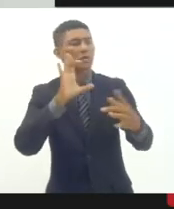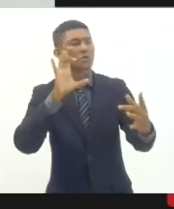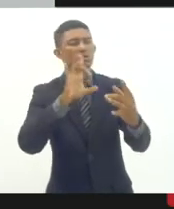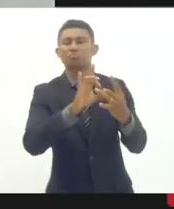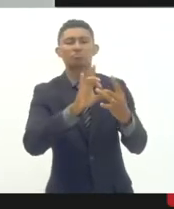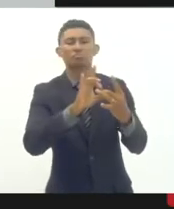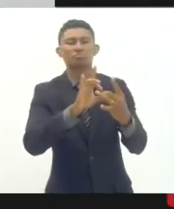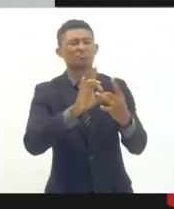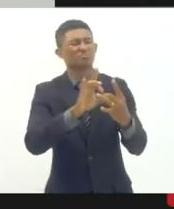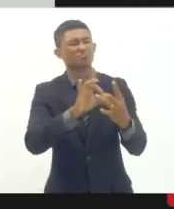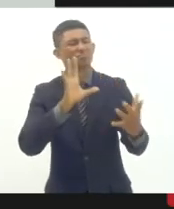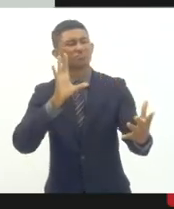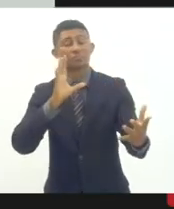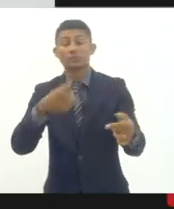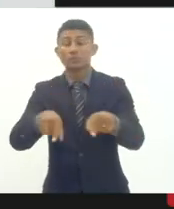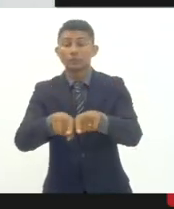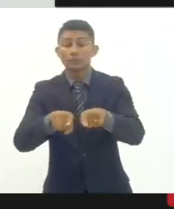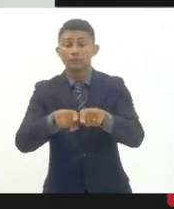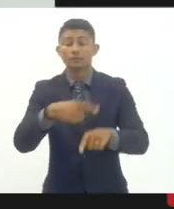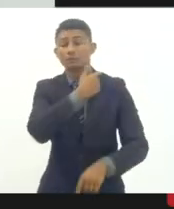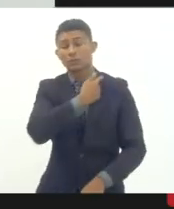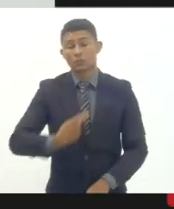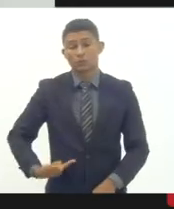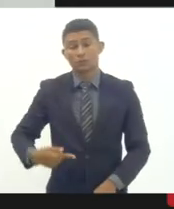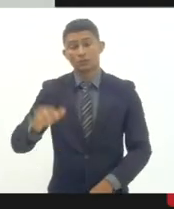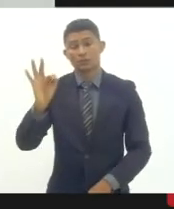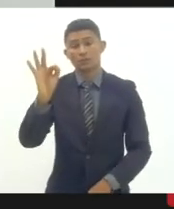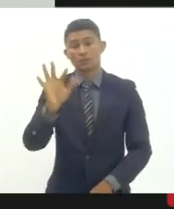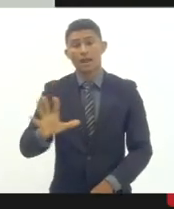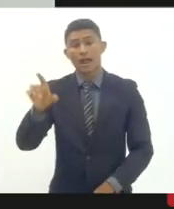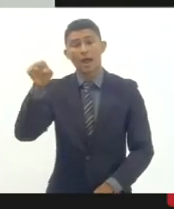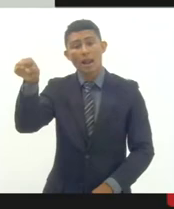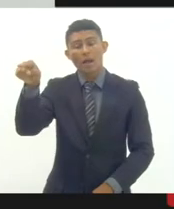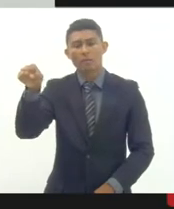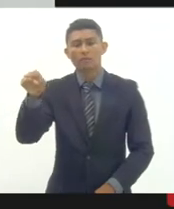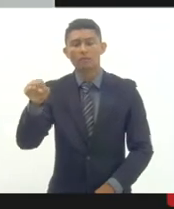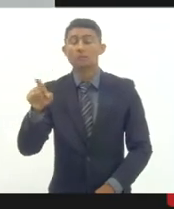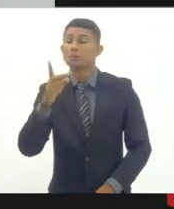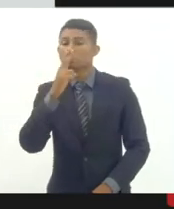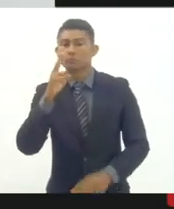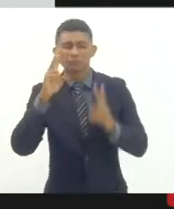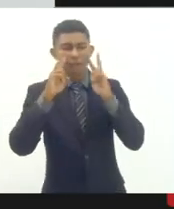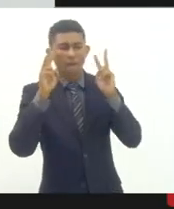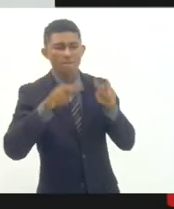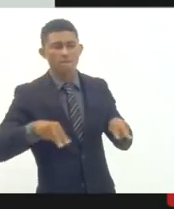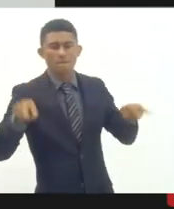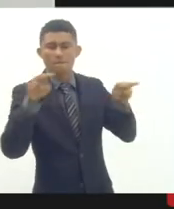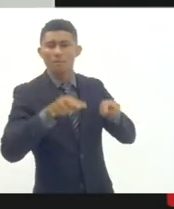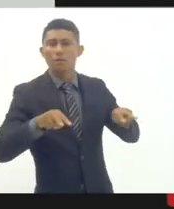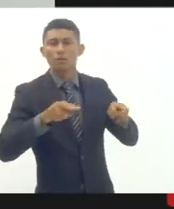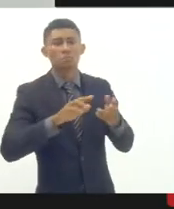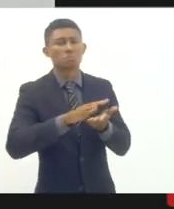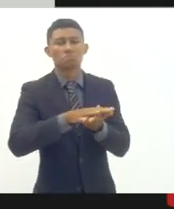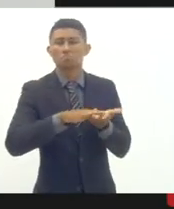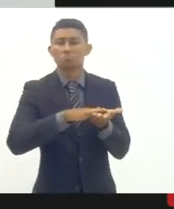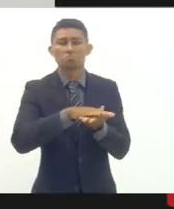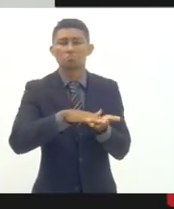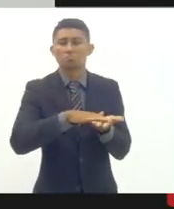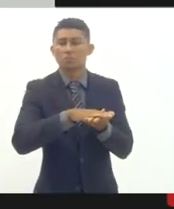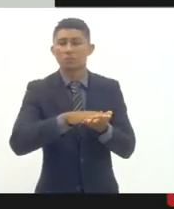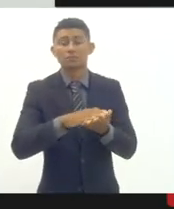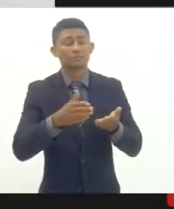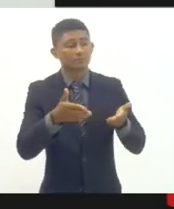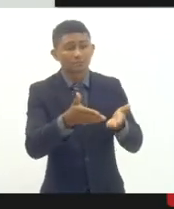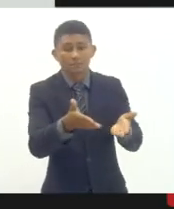federal não olha a ponta a ponta onde acontece tudo e a gente tem aí um